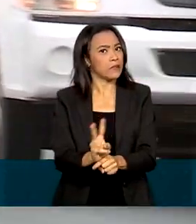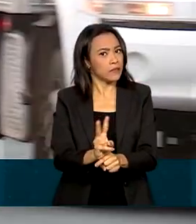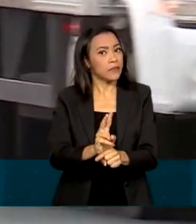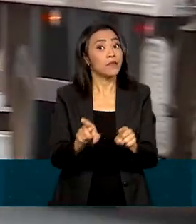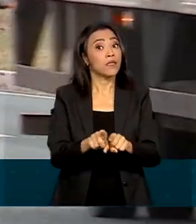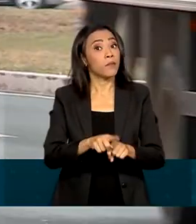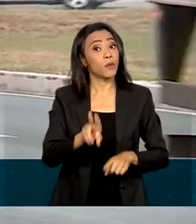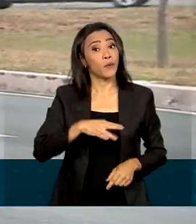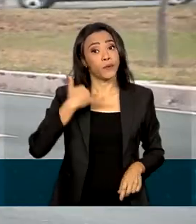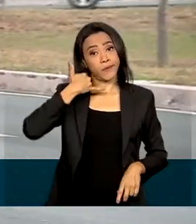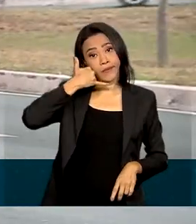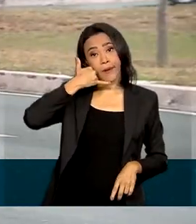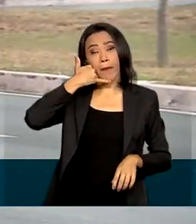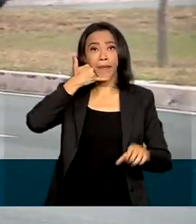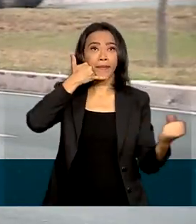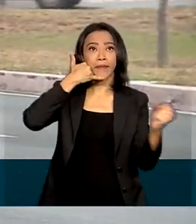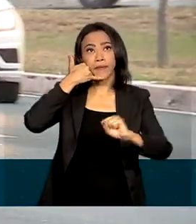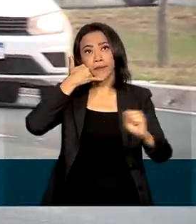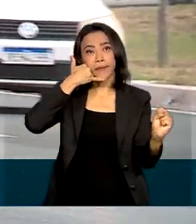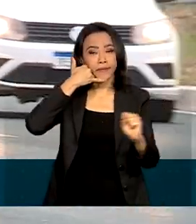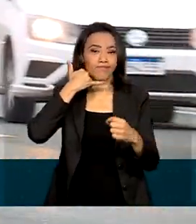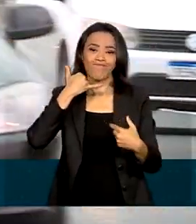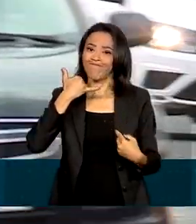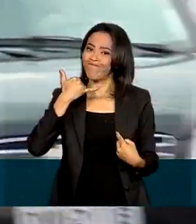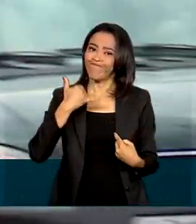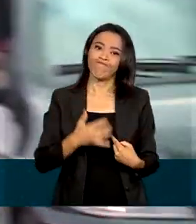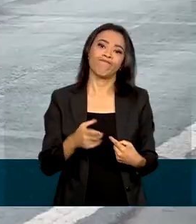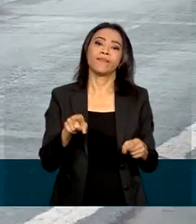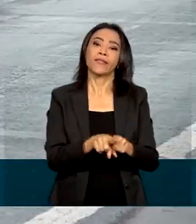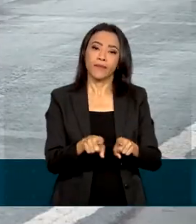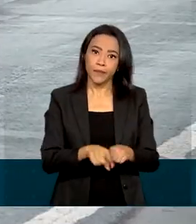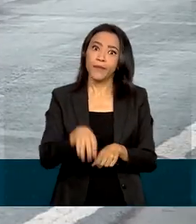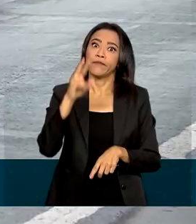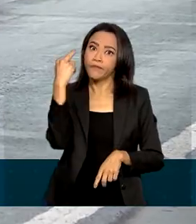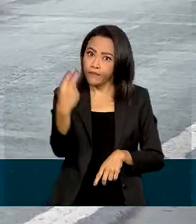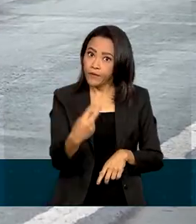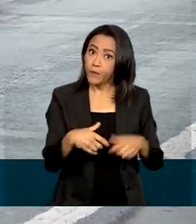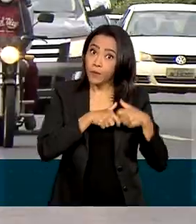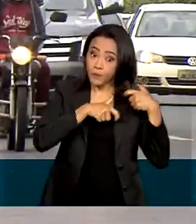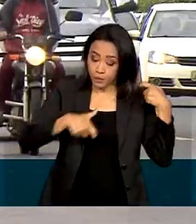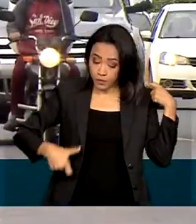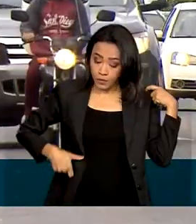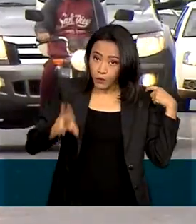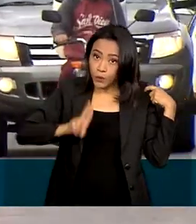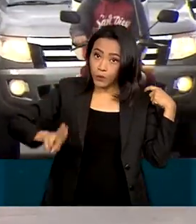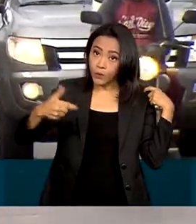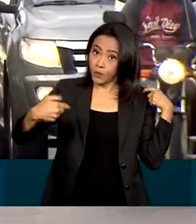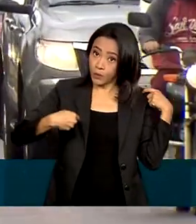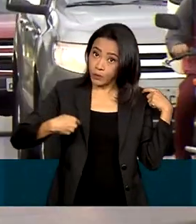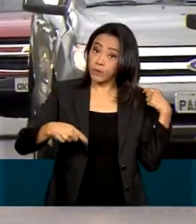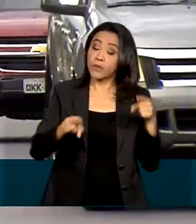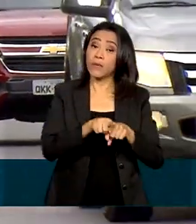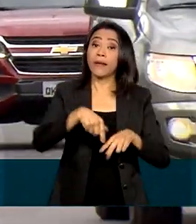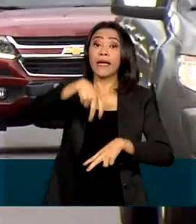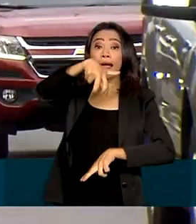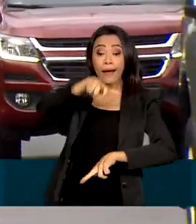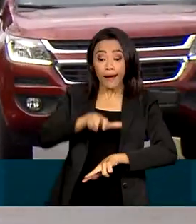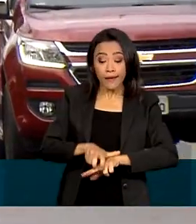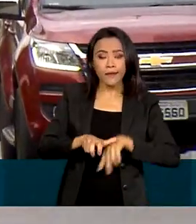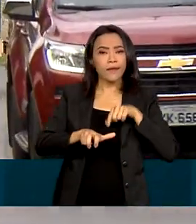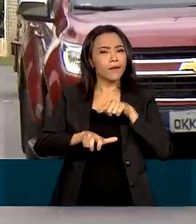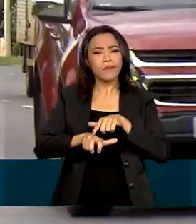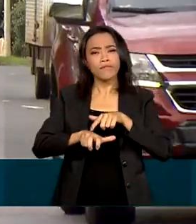celular. Os policiais vão observar também o uso de cinto de segurança no banco traseiro e as cadeirinhas para as